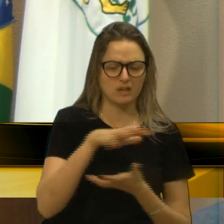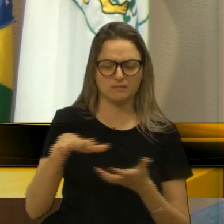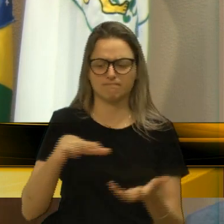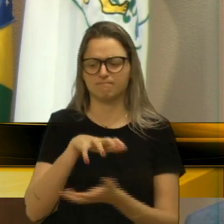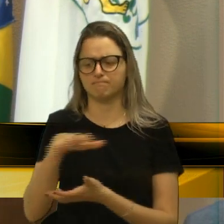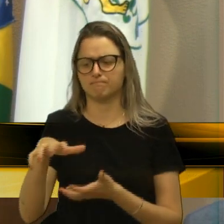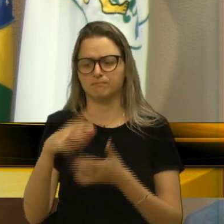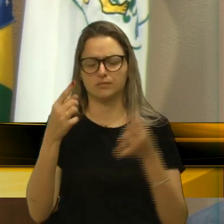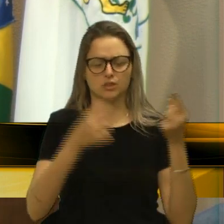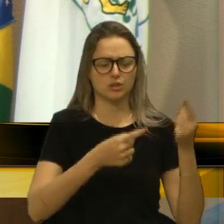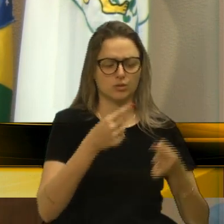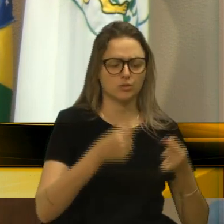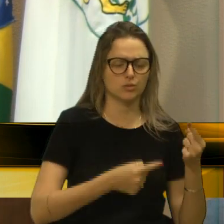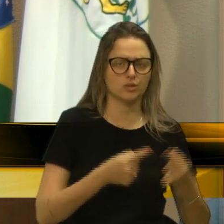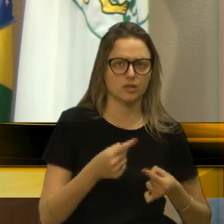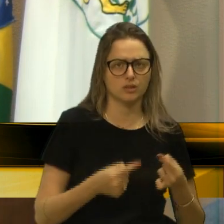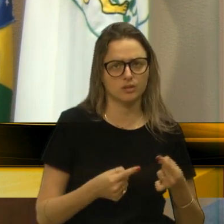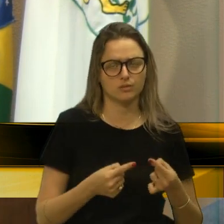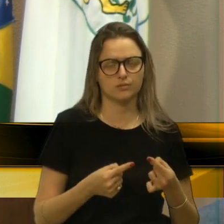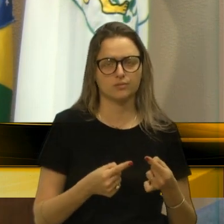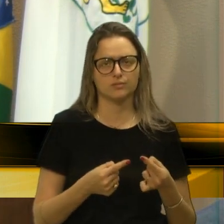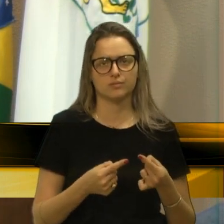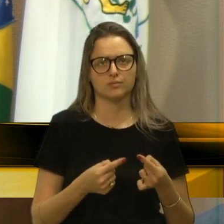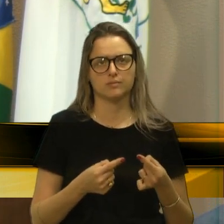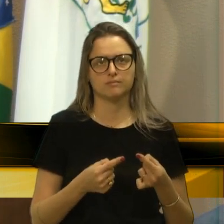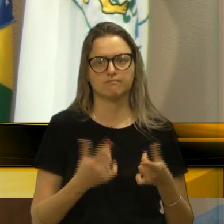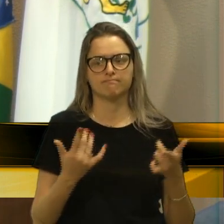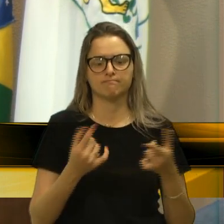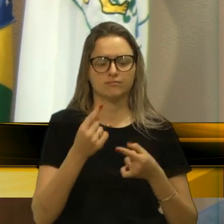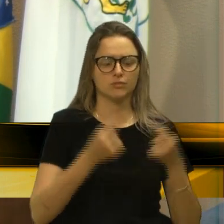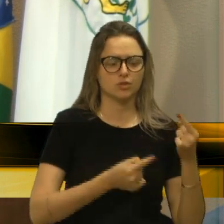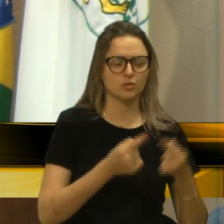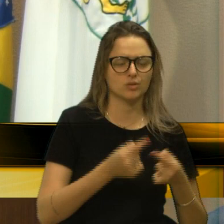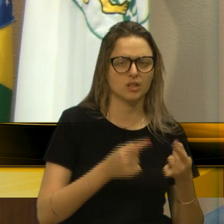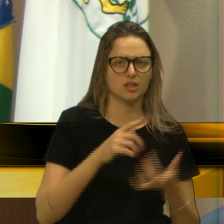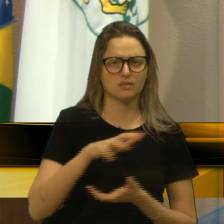polêmica, né? Polêmica.